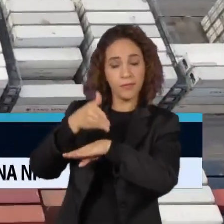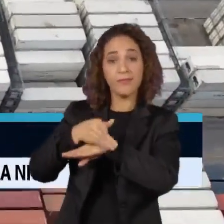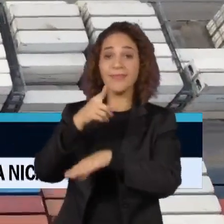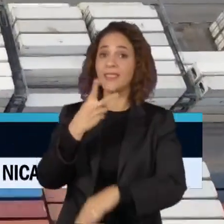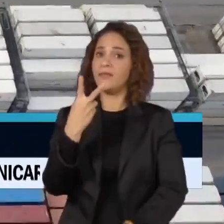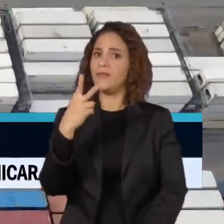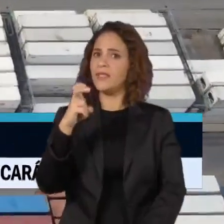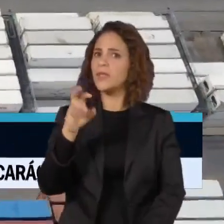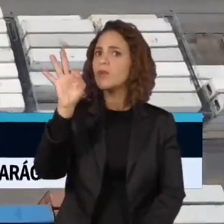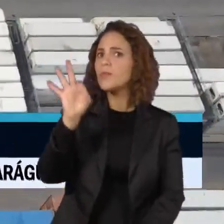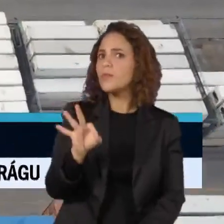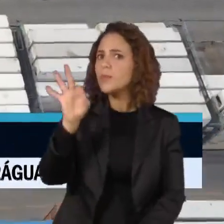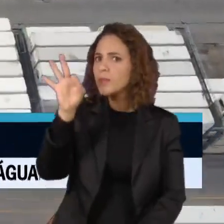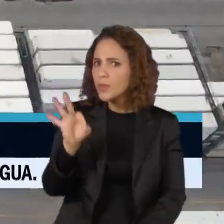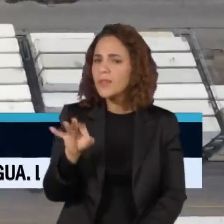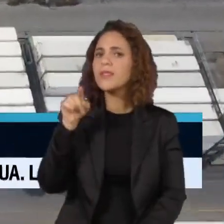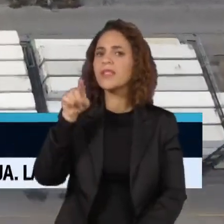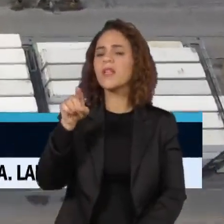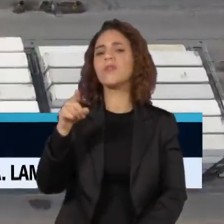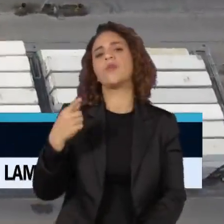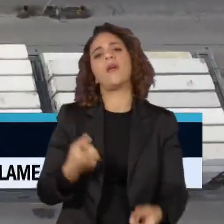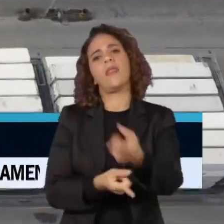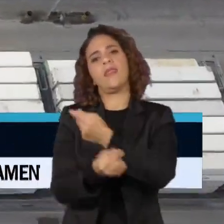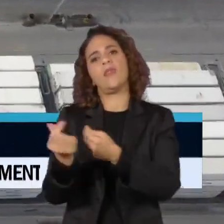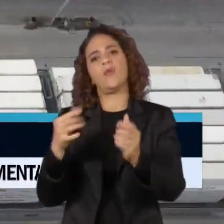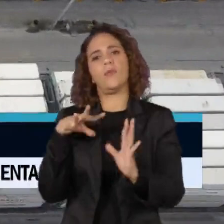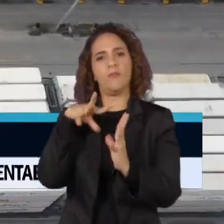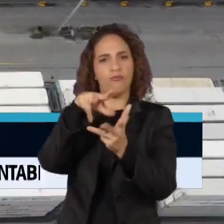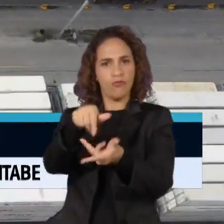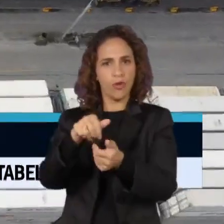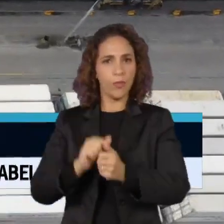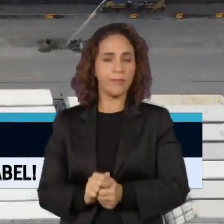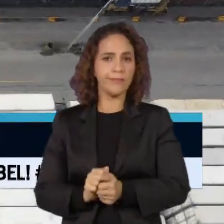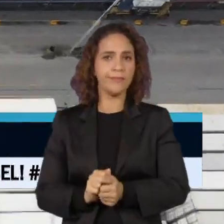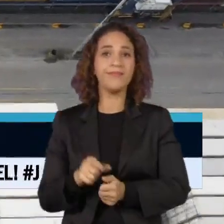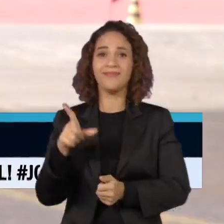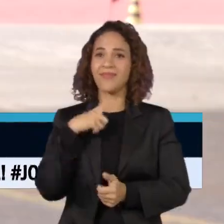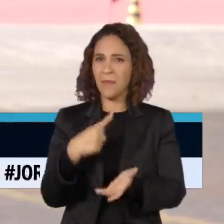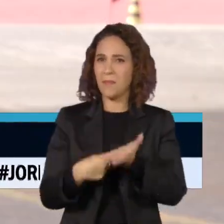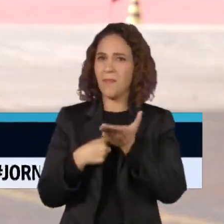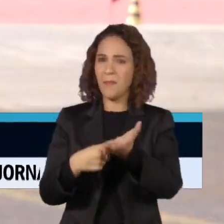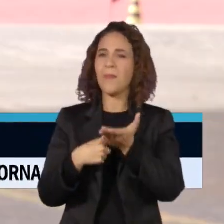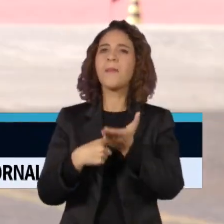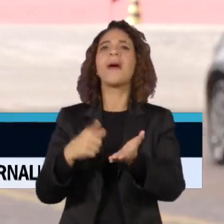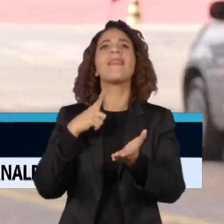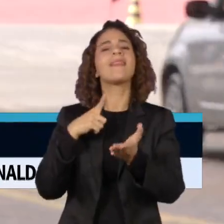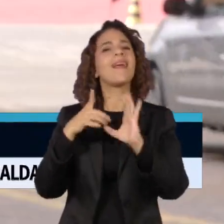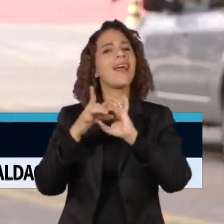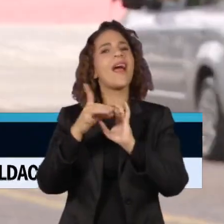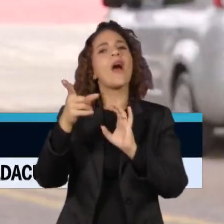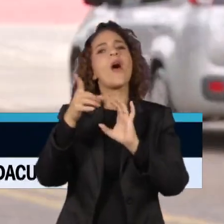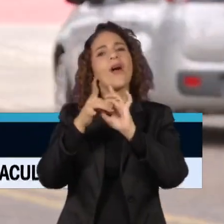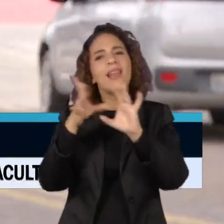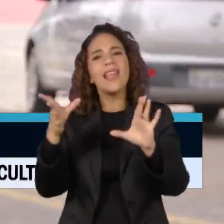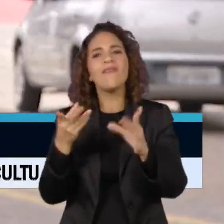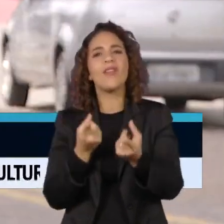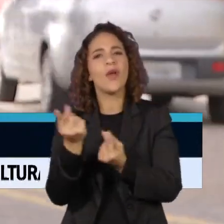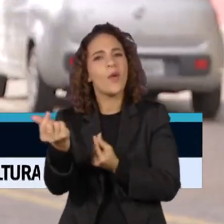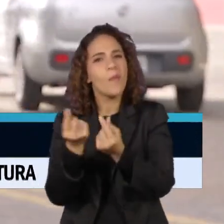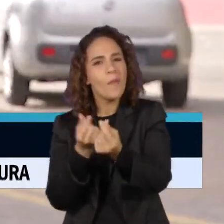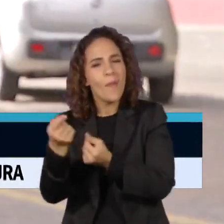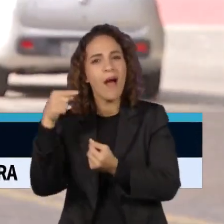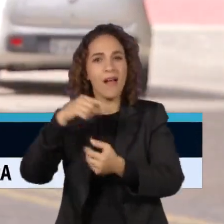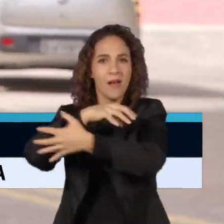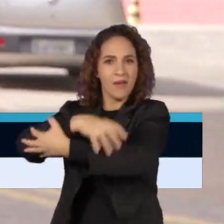um quarto da economia mundial. O Pacto de Livre Comércio entre o Mercosul e a União Europeia